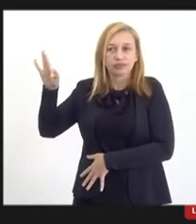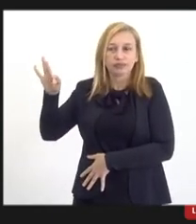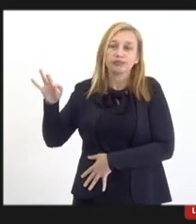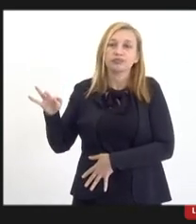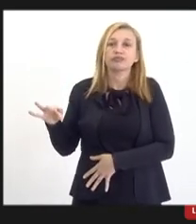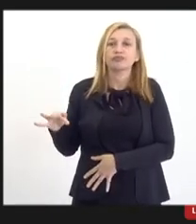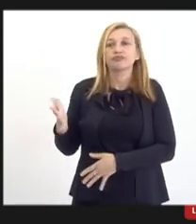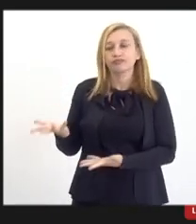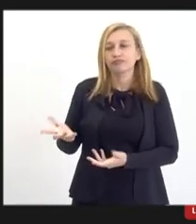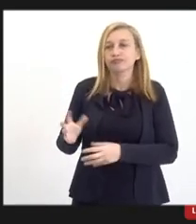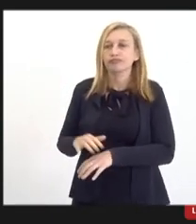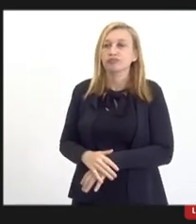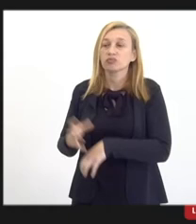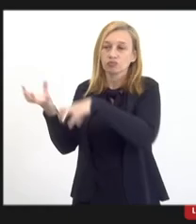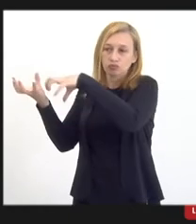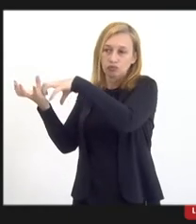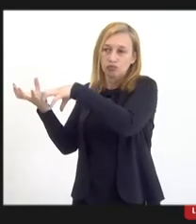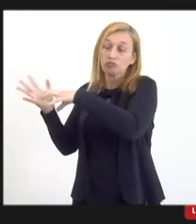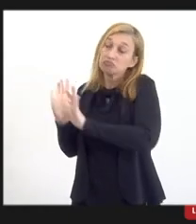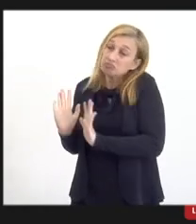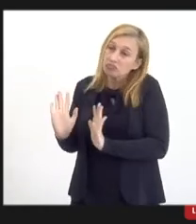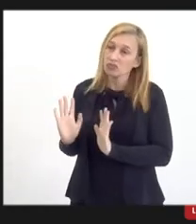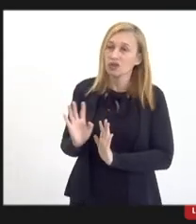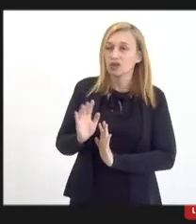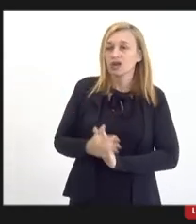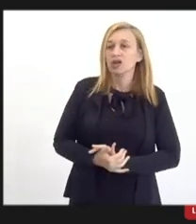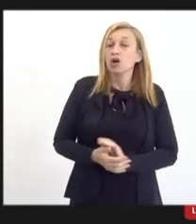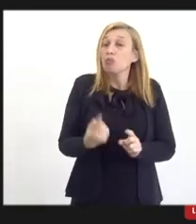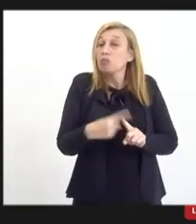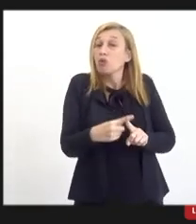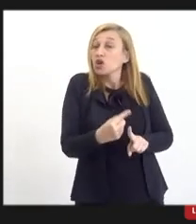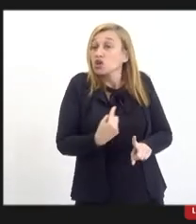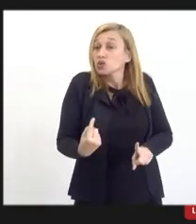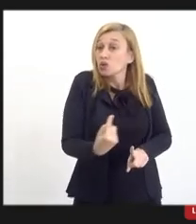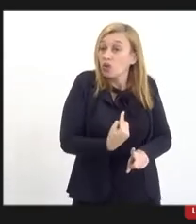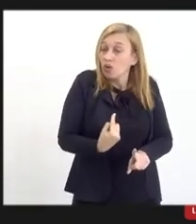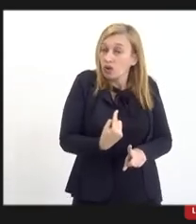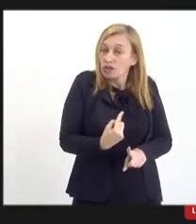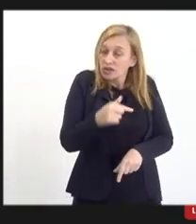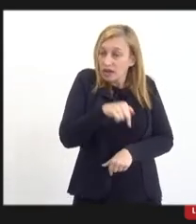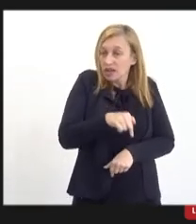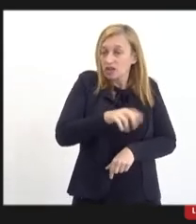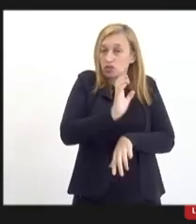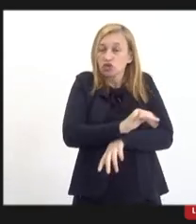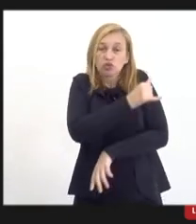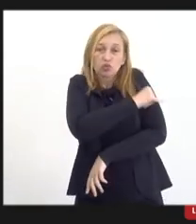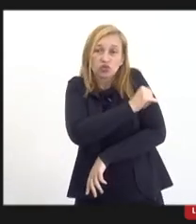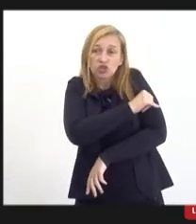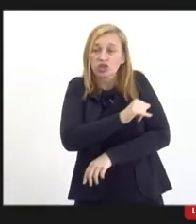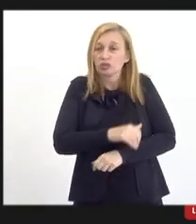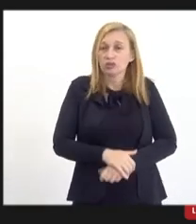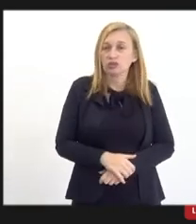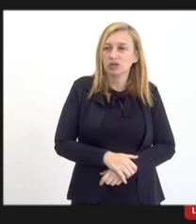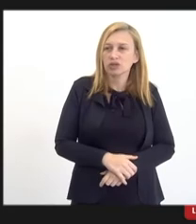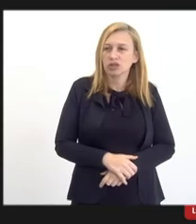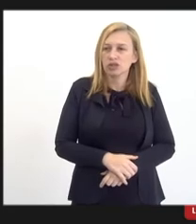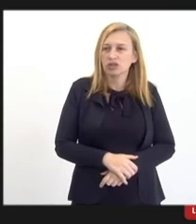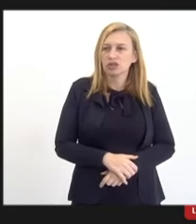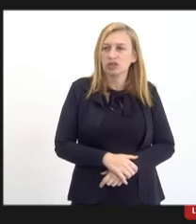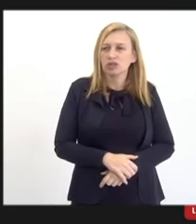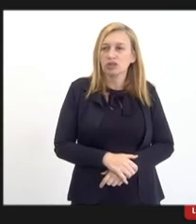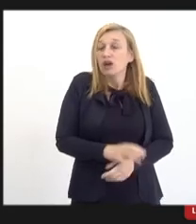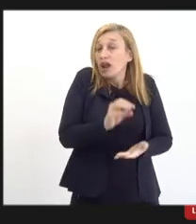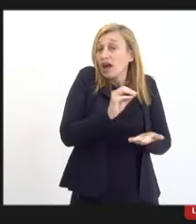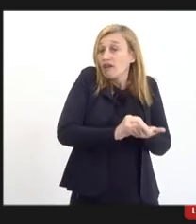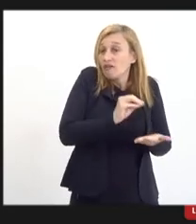Câmara Federal, do Senado, porque a gente, mas nós aqui no Estado do Rio de Janeiro, é que pela